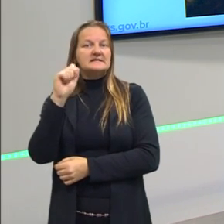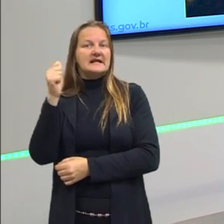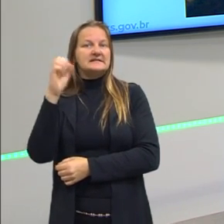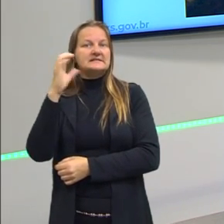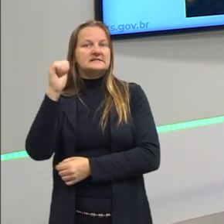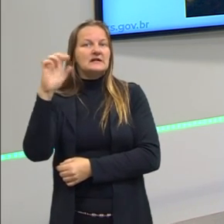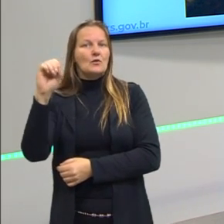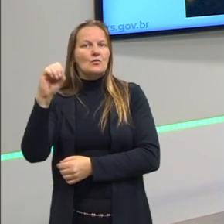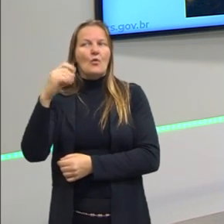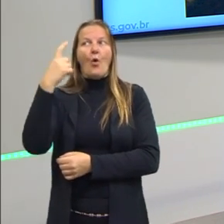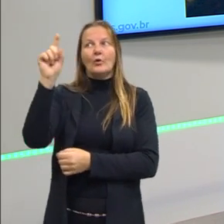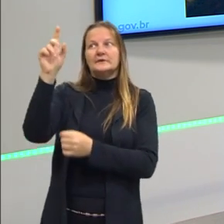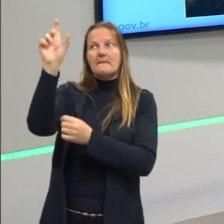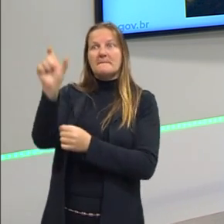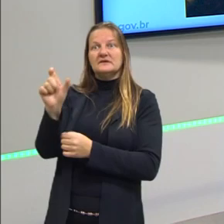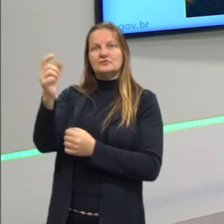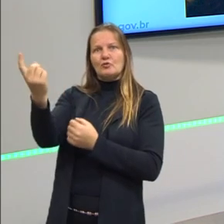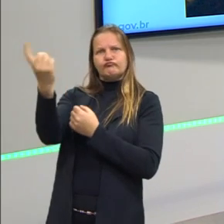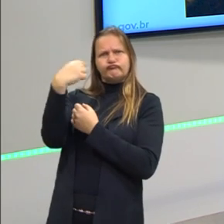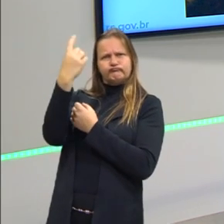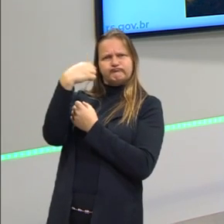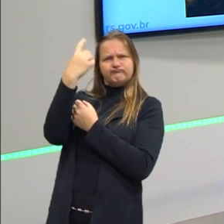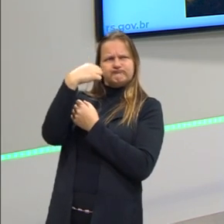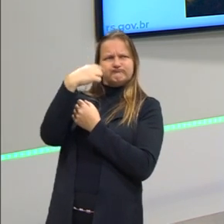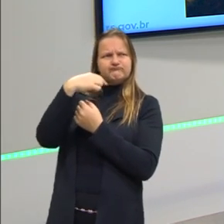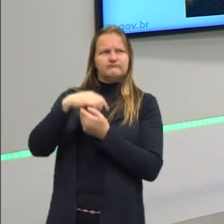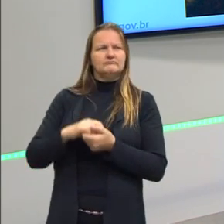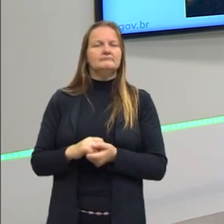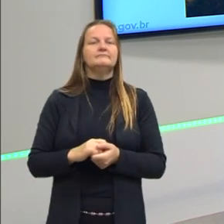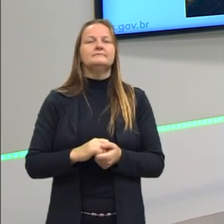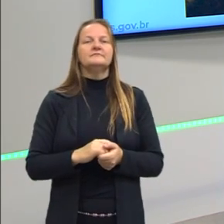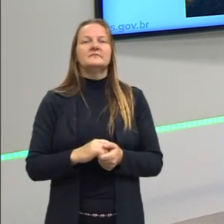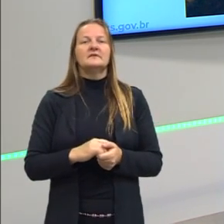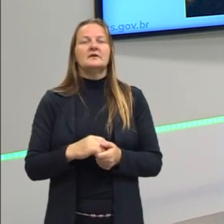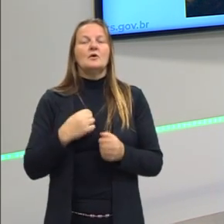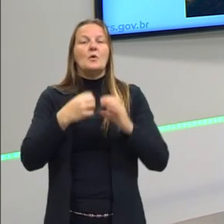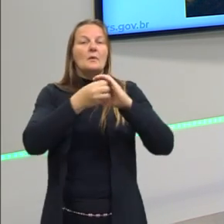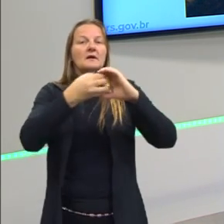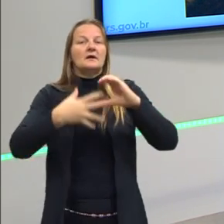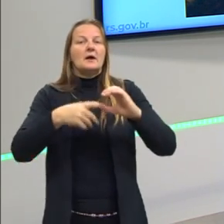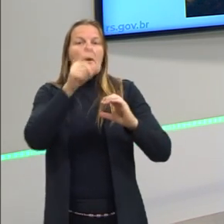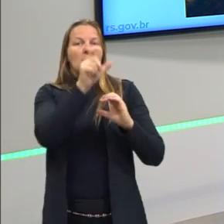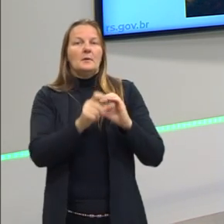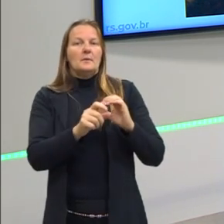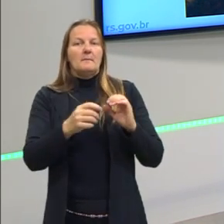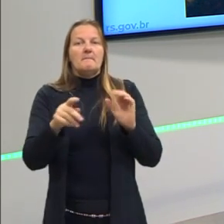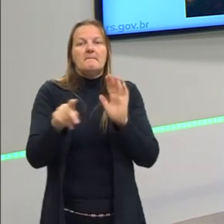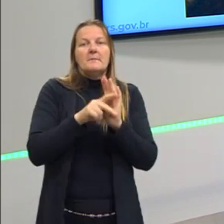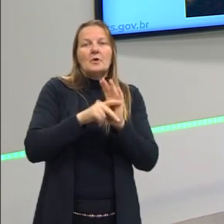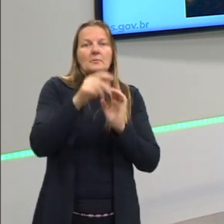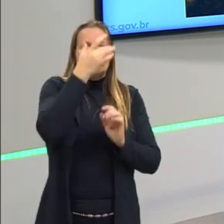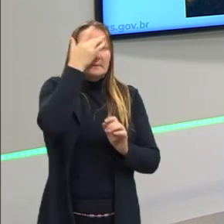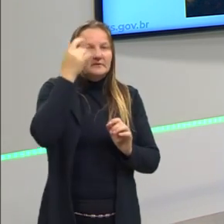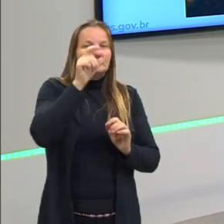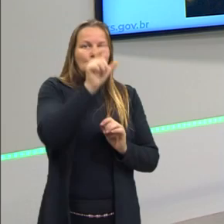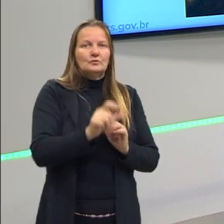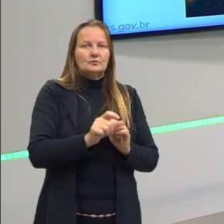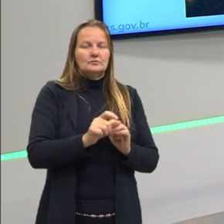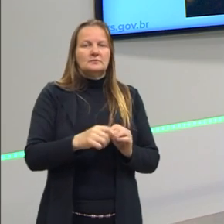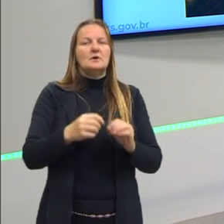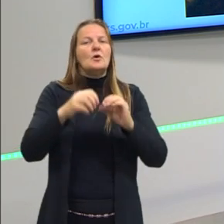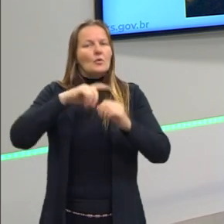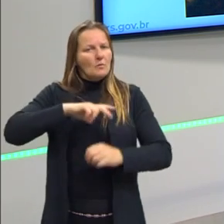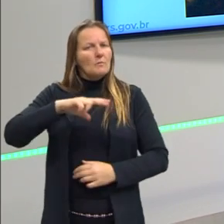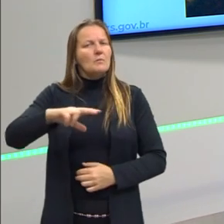para tentar ressaltar isso enquanto uma condição, e não enquanto uma característica em si da pessoa. e os